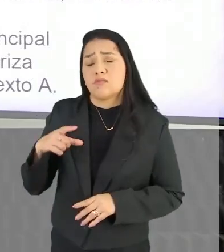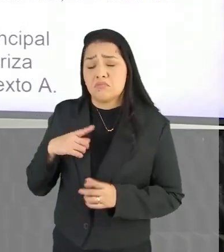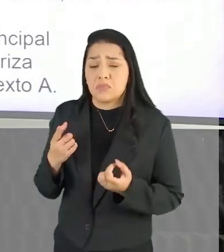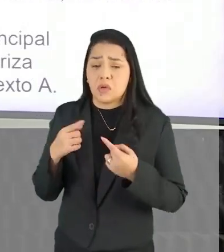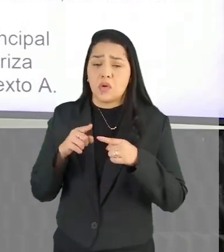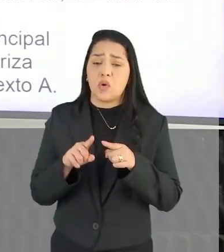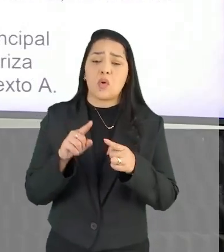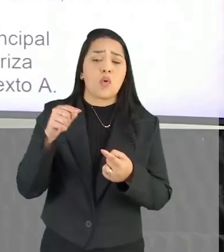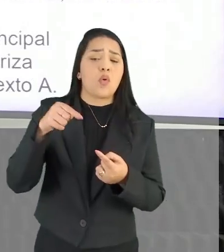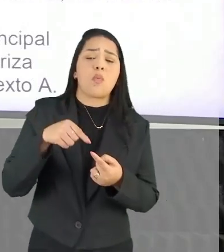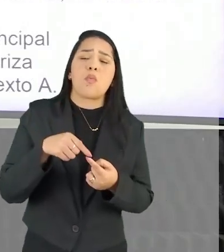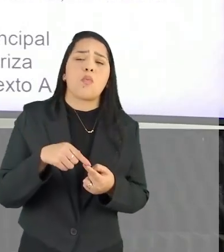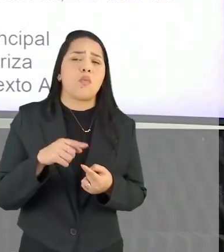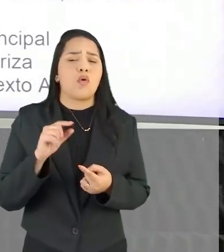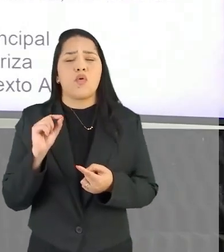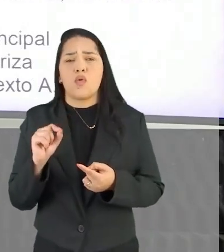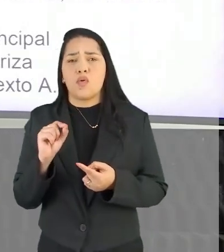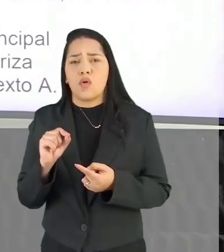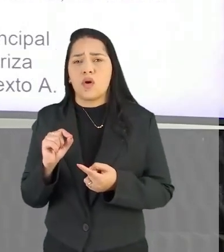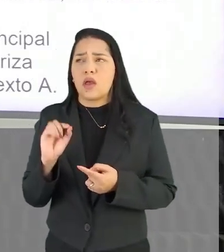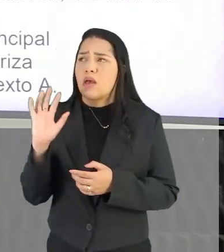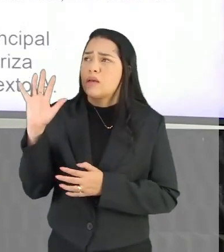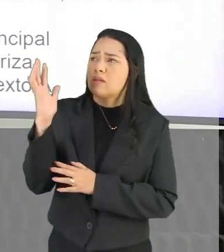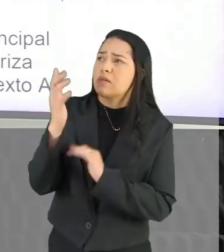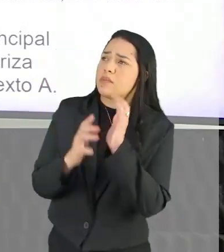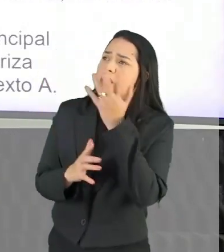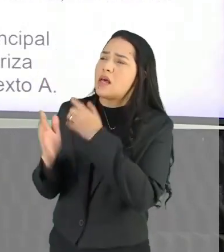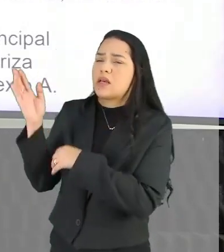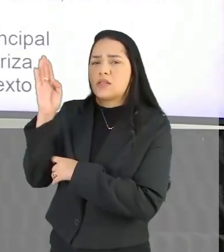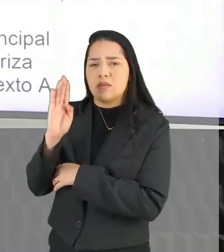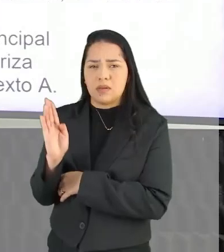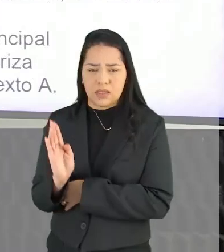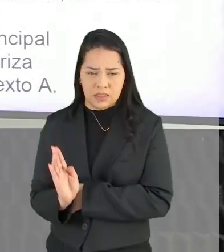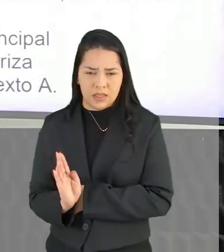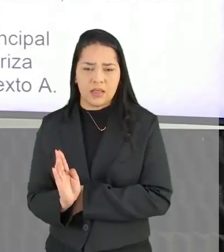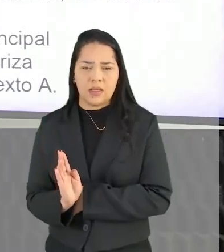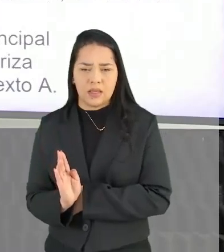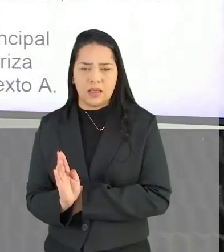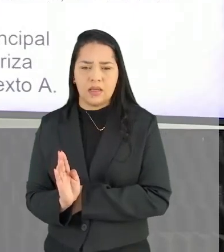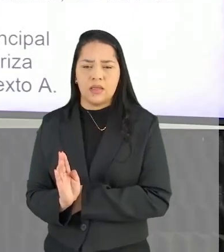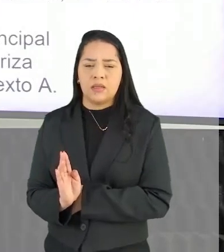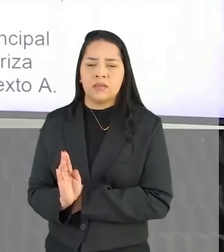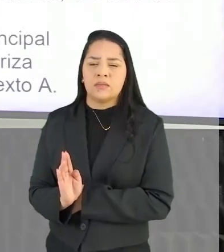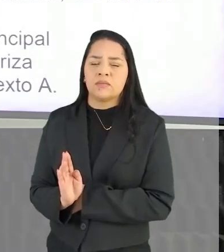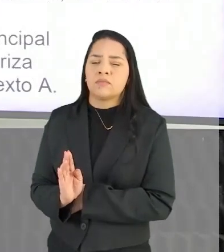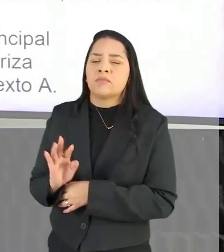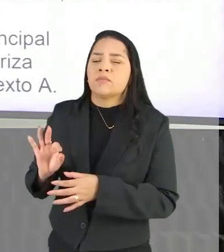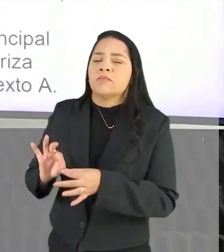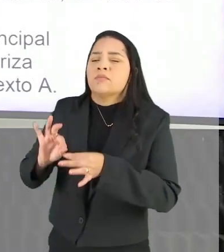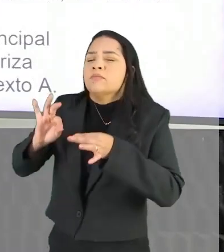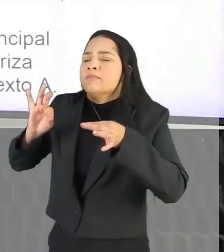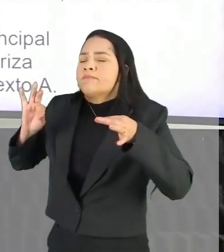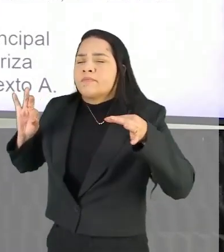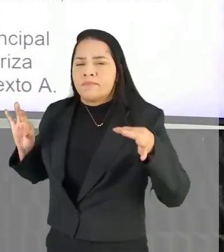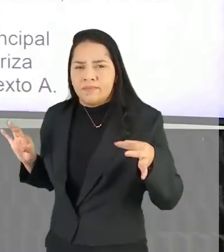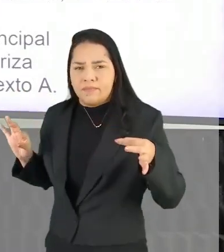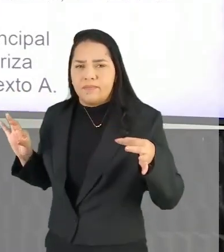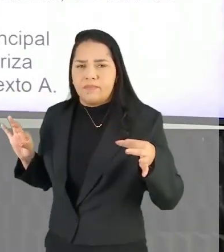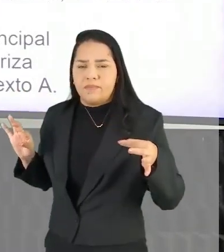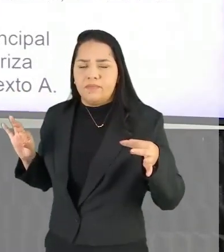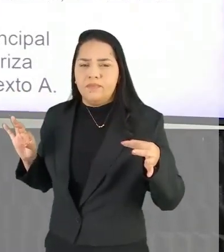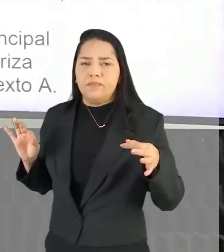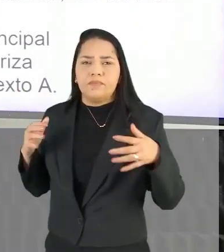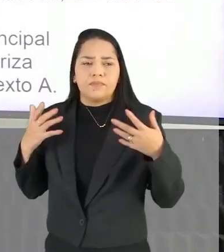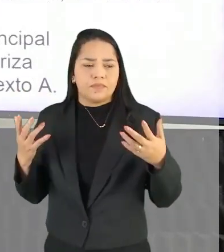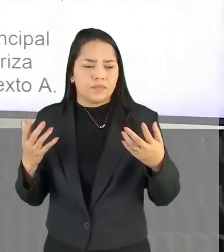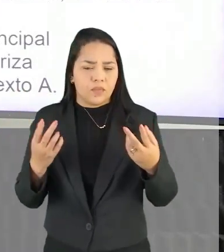algo em comum. O seria esse algo em comum? A paisagem brasileira, Entrevista à distância, né? Então, a forma...